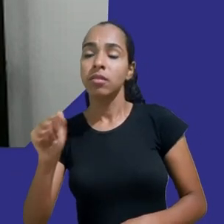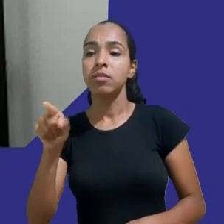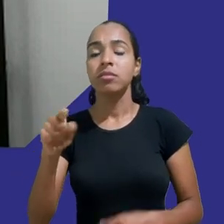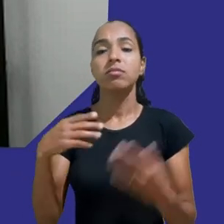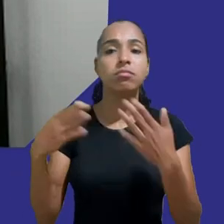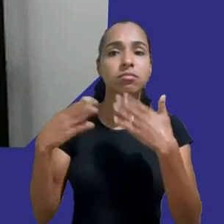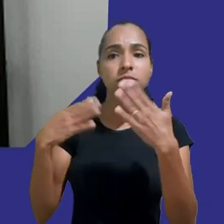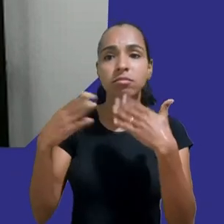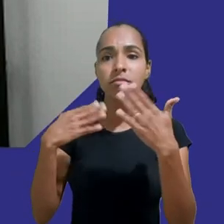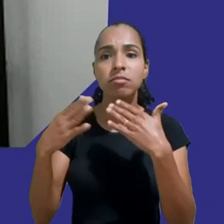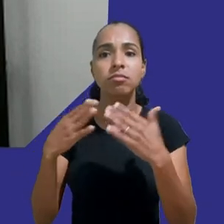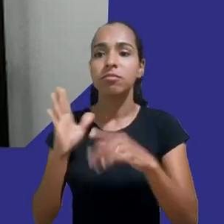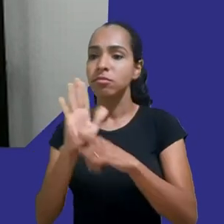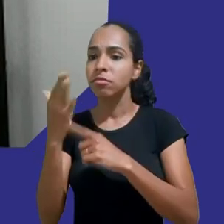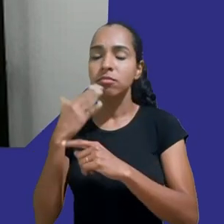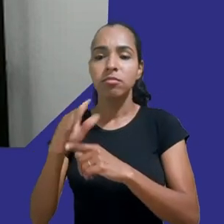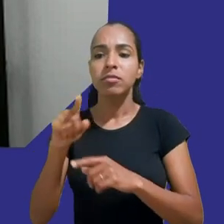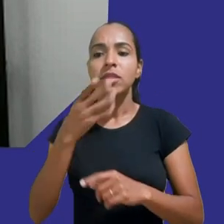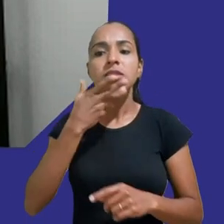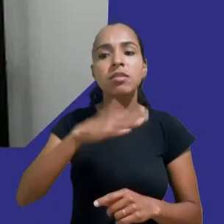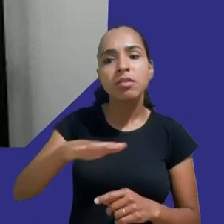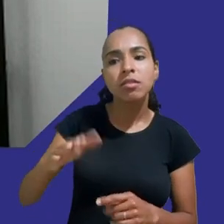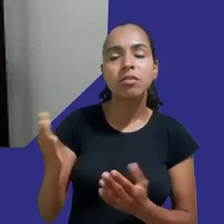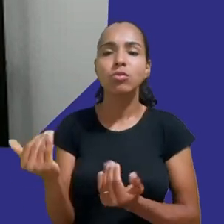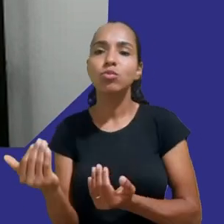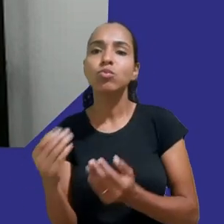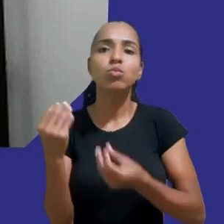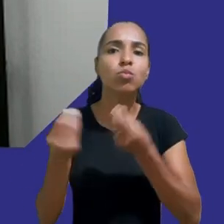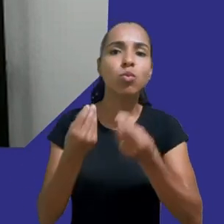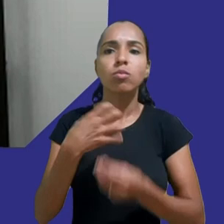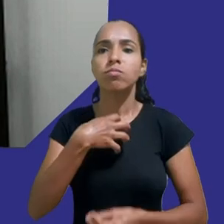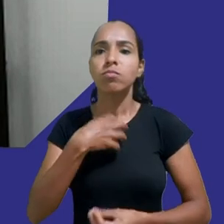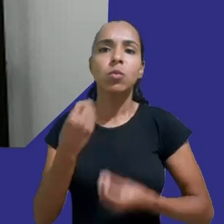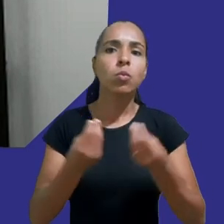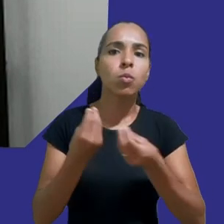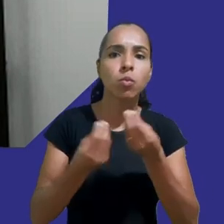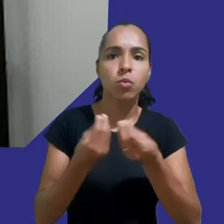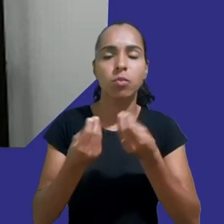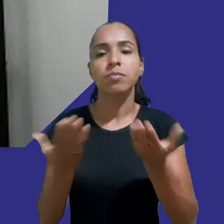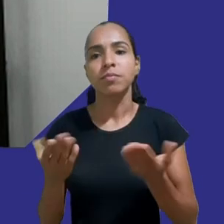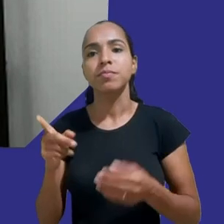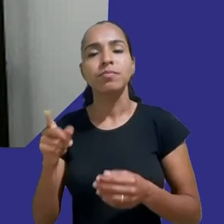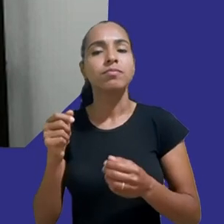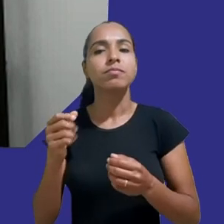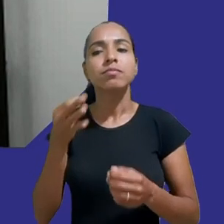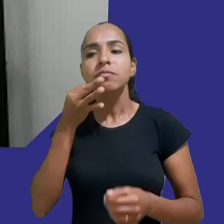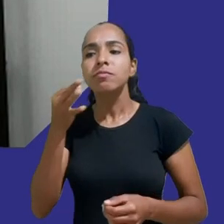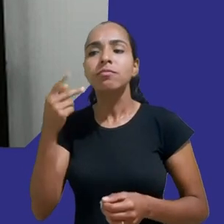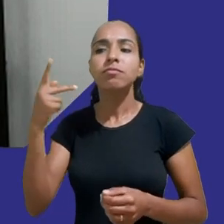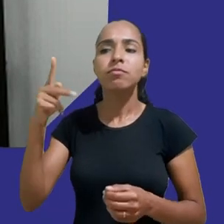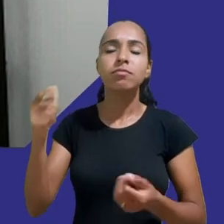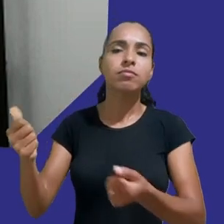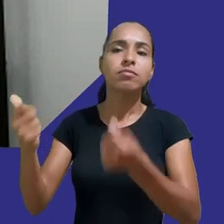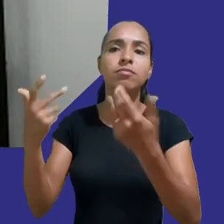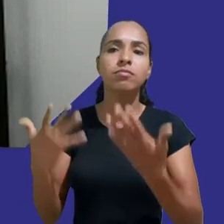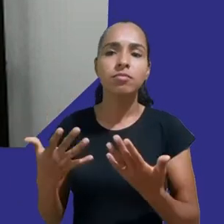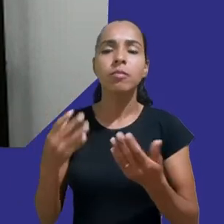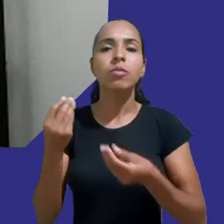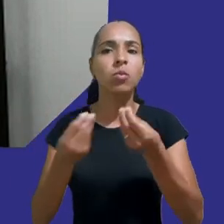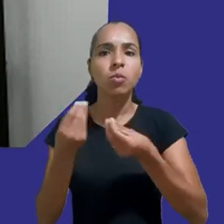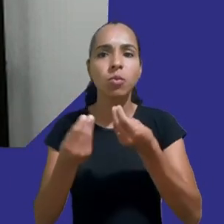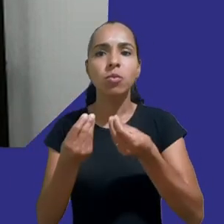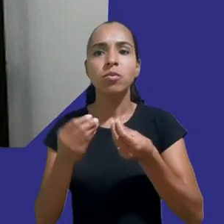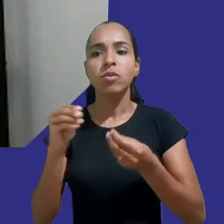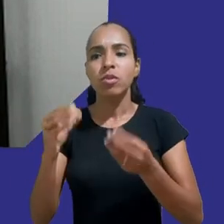adolescentes nesse cenário eu achei interessante que a Maria Clara comentou sobre a presença cada vez maior de jovens na internet e